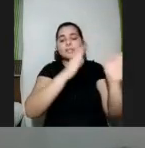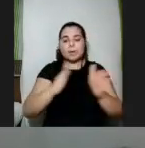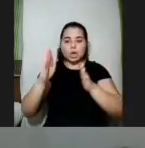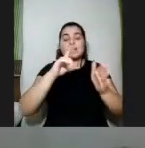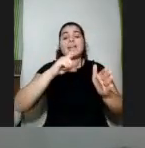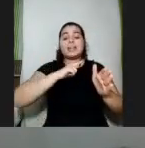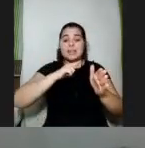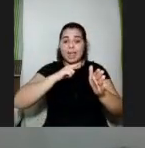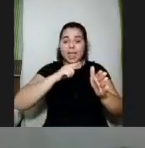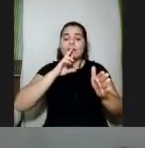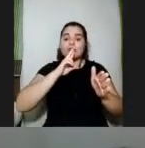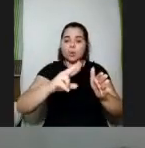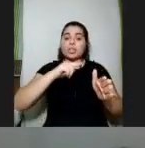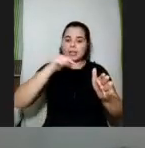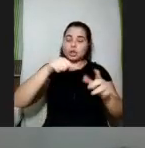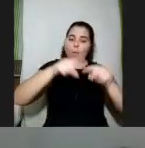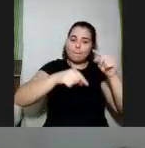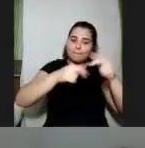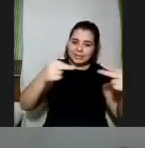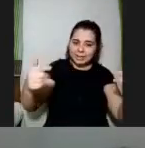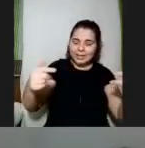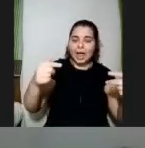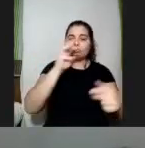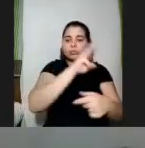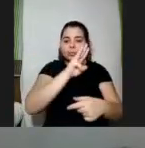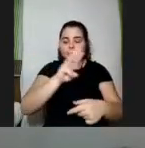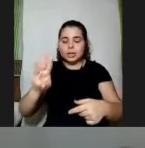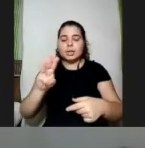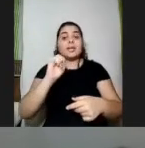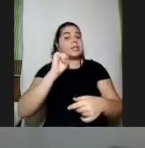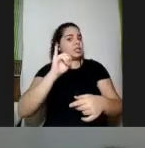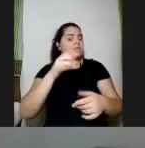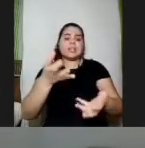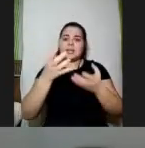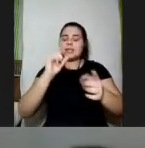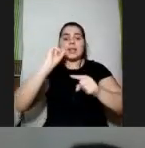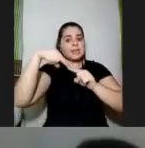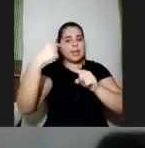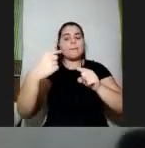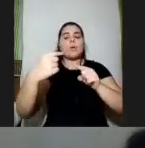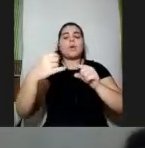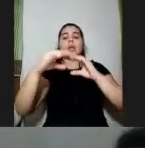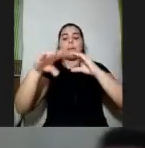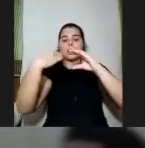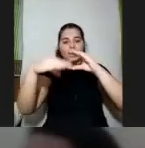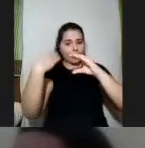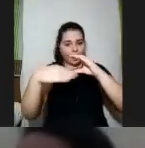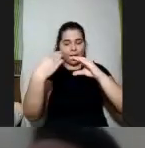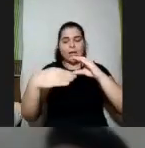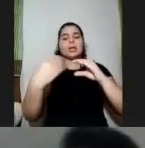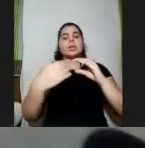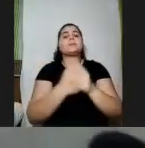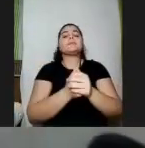quanto se você entrar no site do cast mas depois também se você quiser você manda um e-mail mariantonia arroba movimentodown